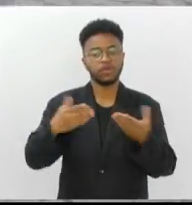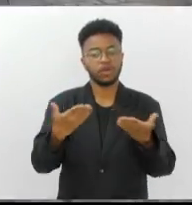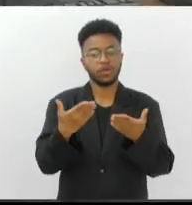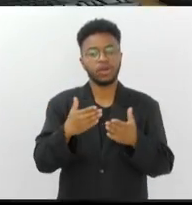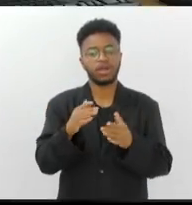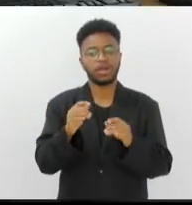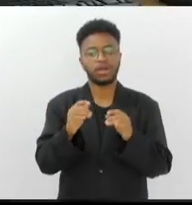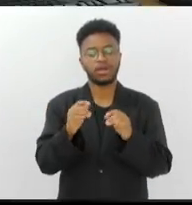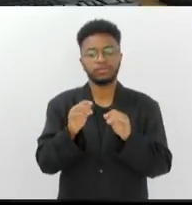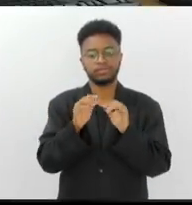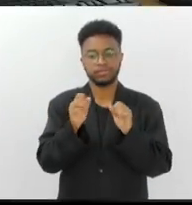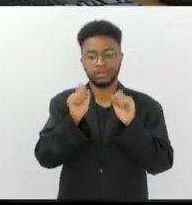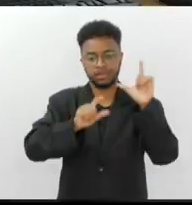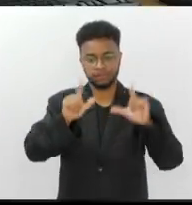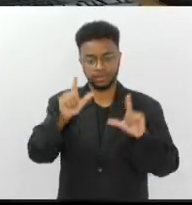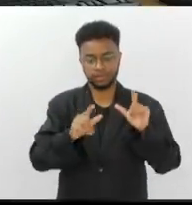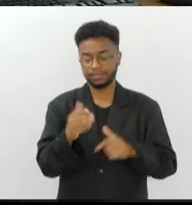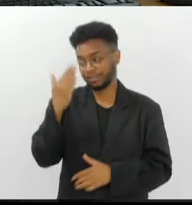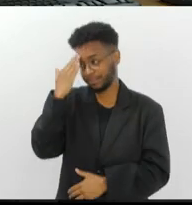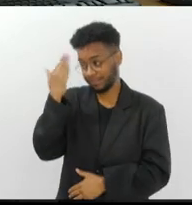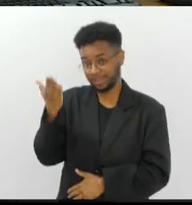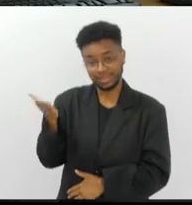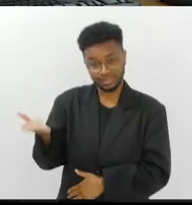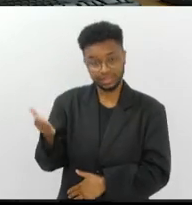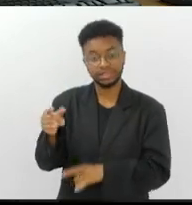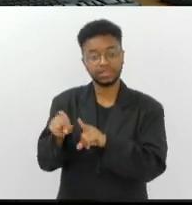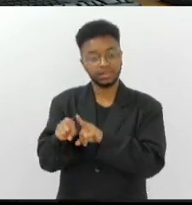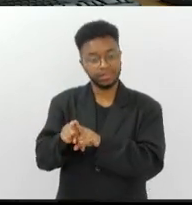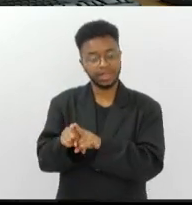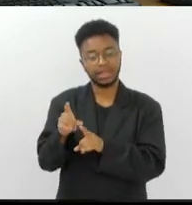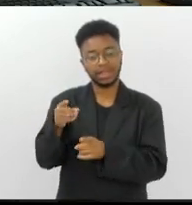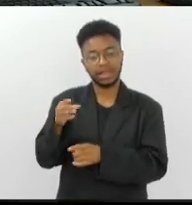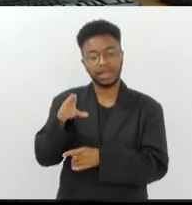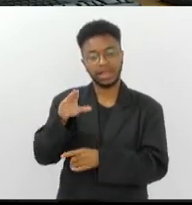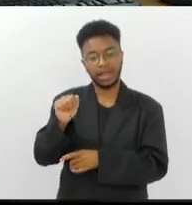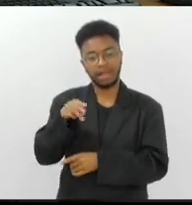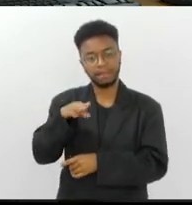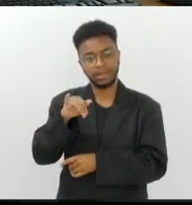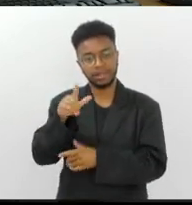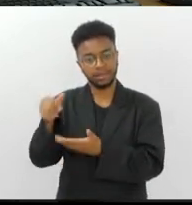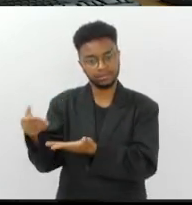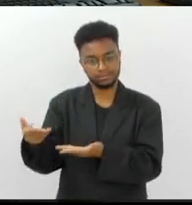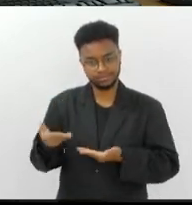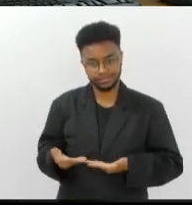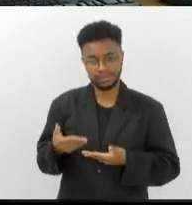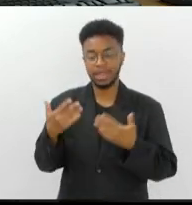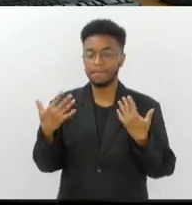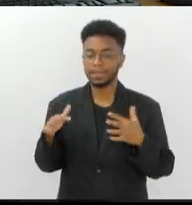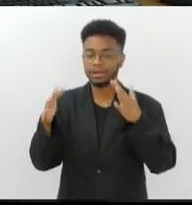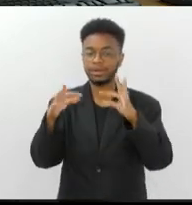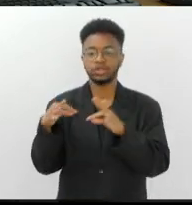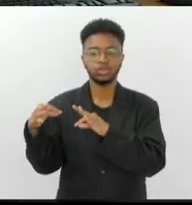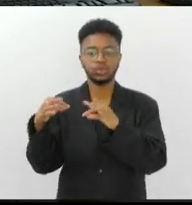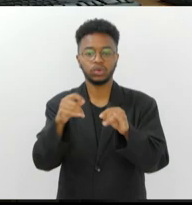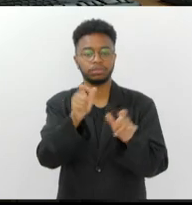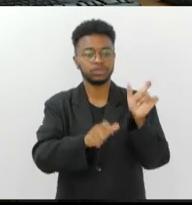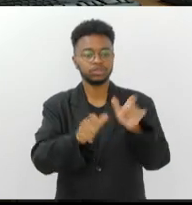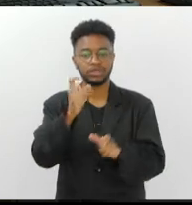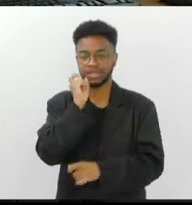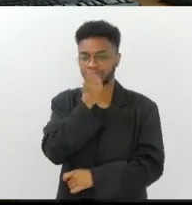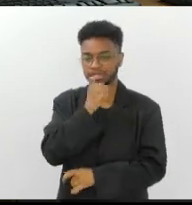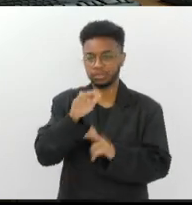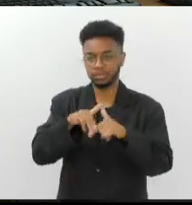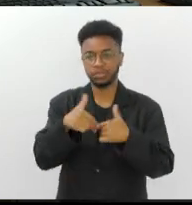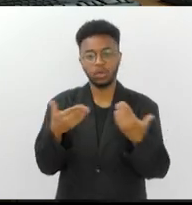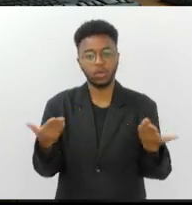estúdio. Obrigada, Paulo Vítor. Agradece também a Camila pela participação aqui hoje. Um parabéns a todos os dentistas pelo